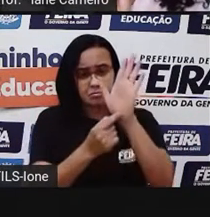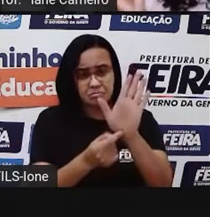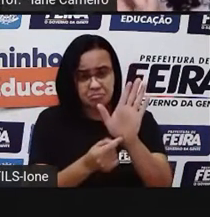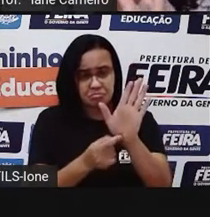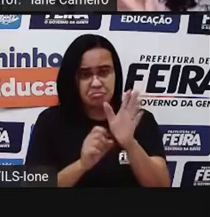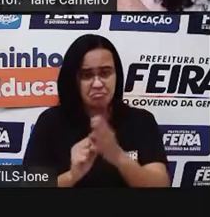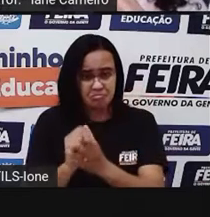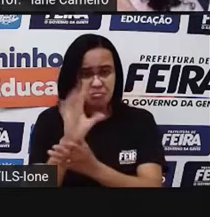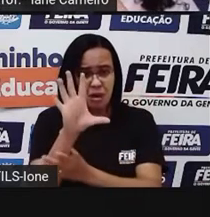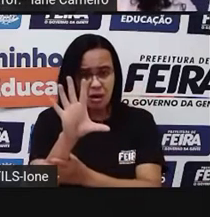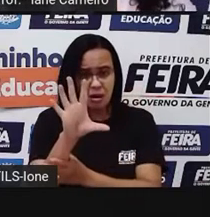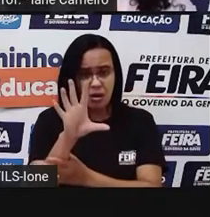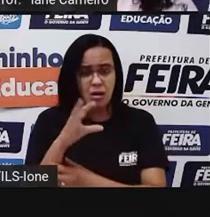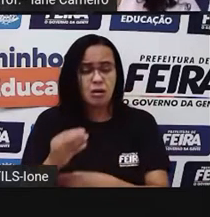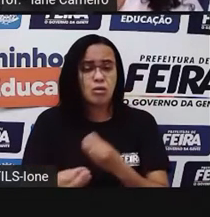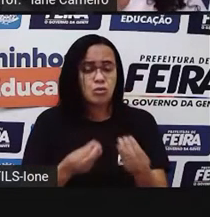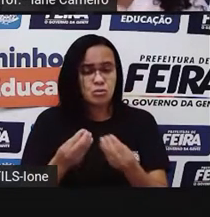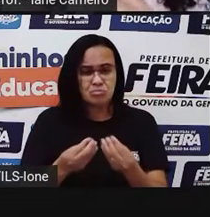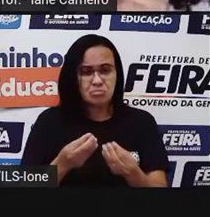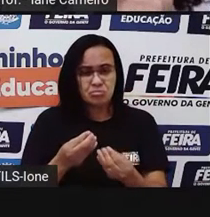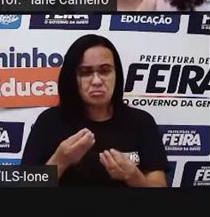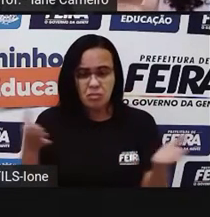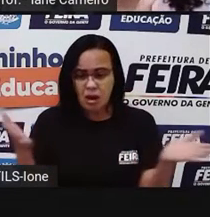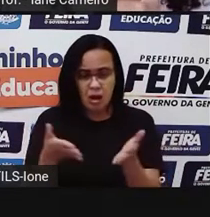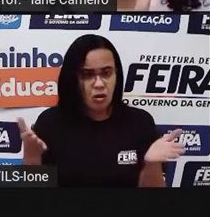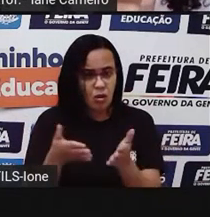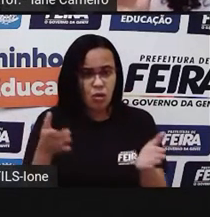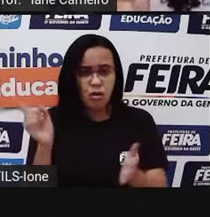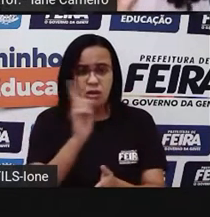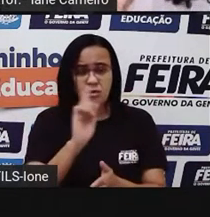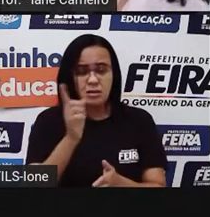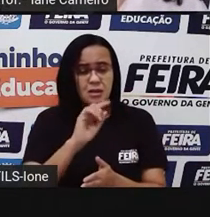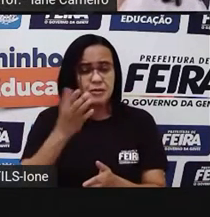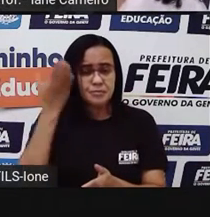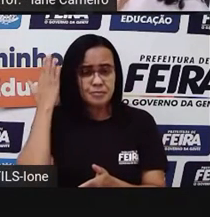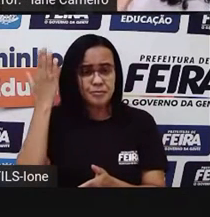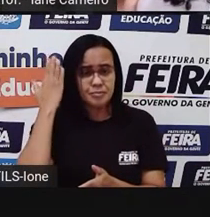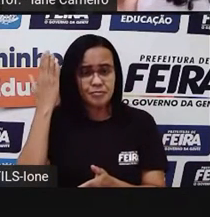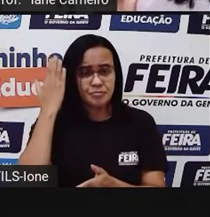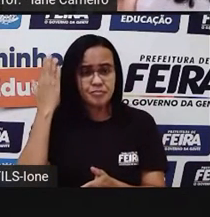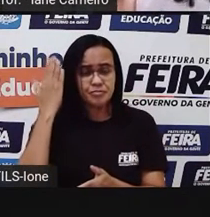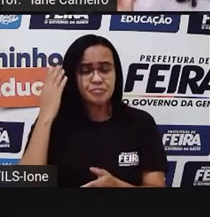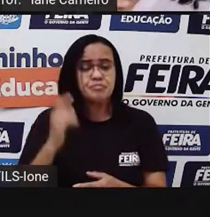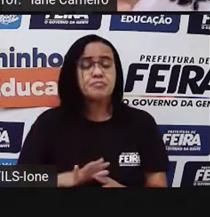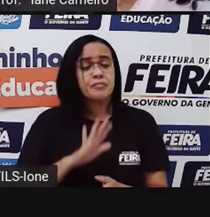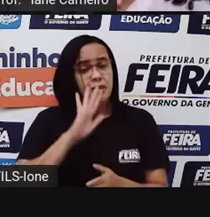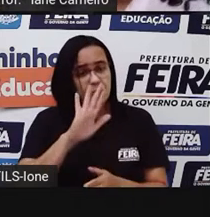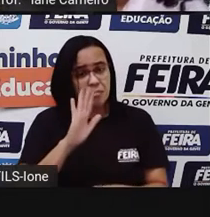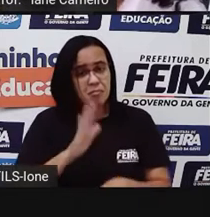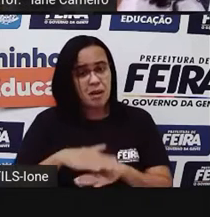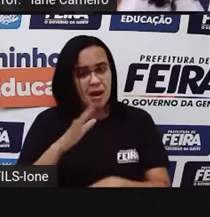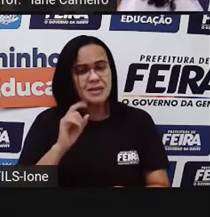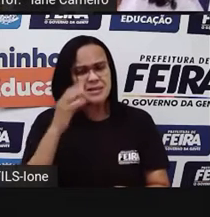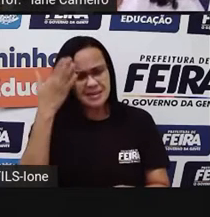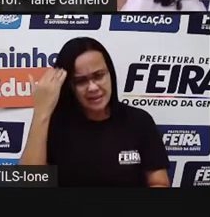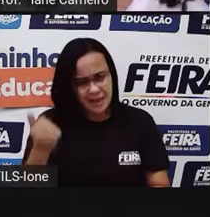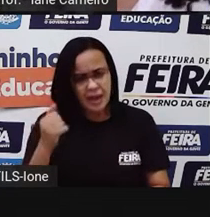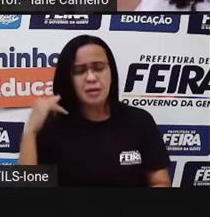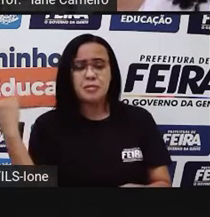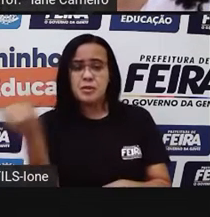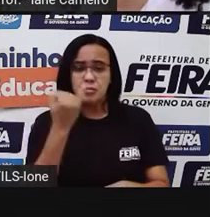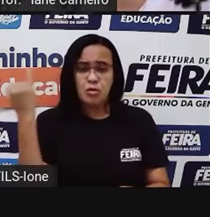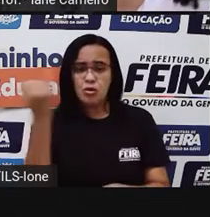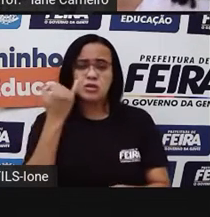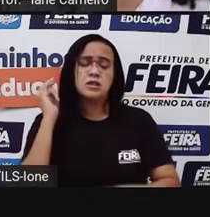notícia recente, tá bom? Lembra que a Pro já falou com vocês que é importante nós vermos a data da notícia,